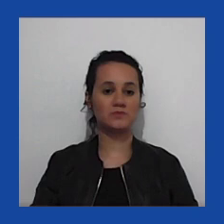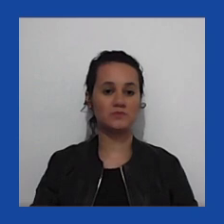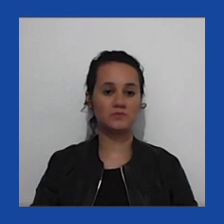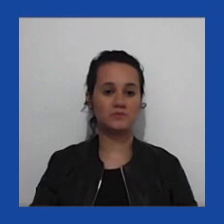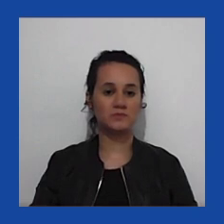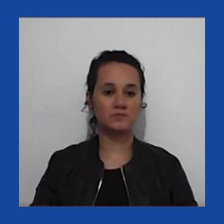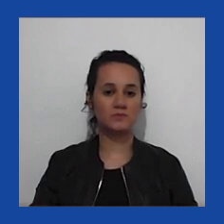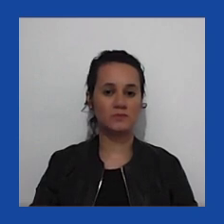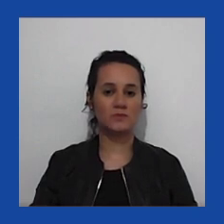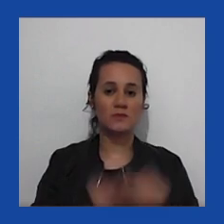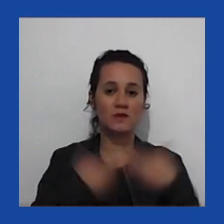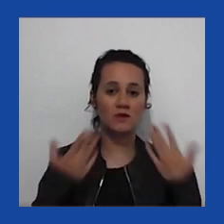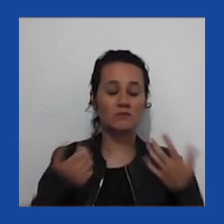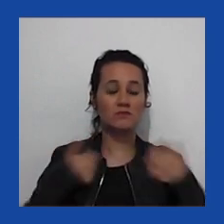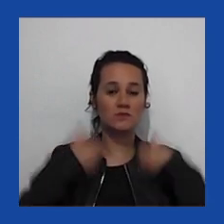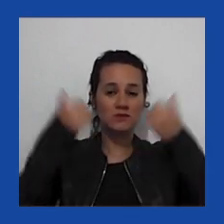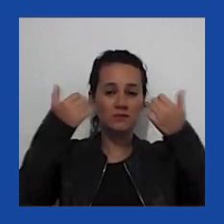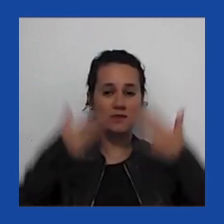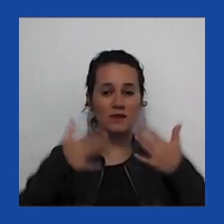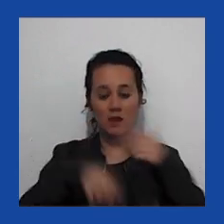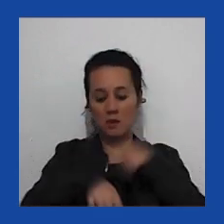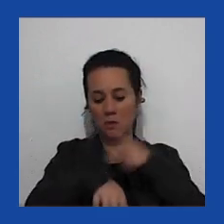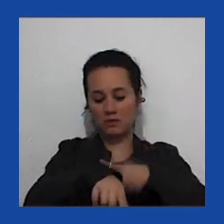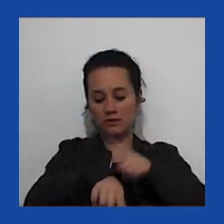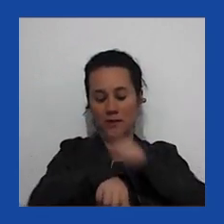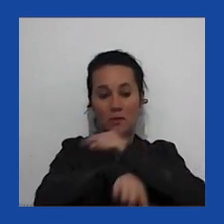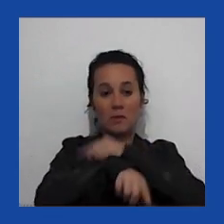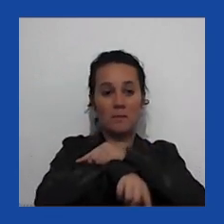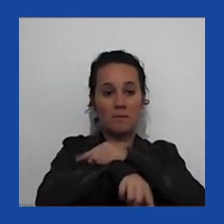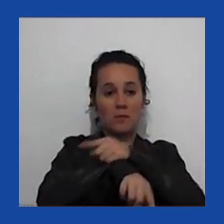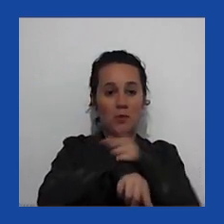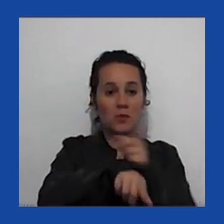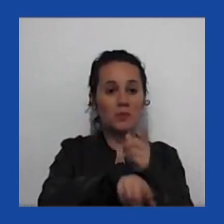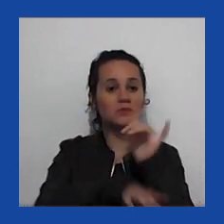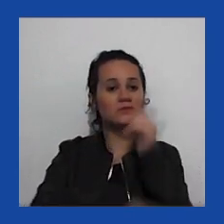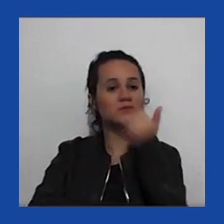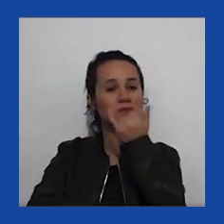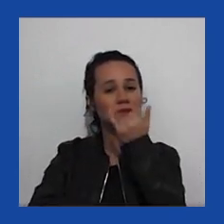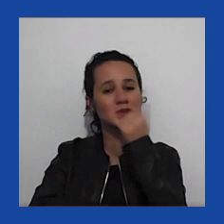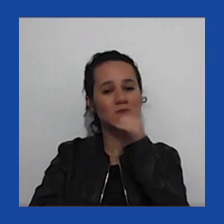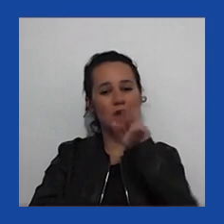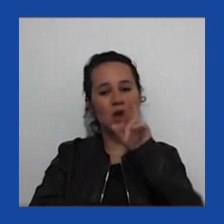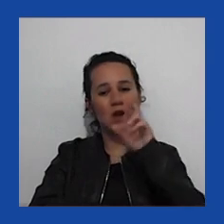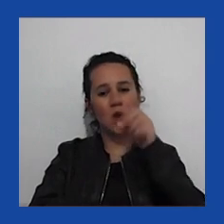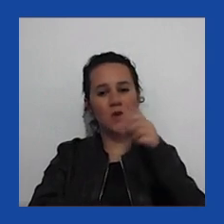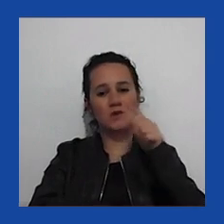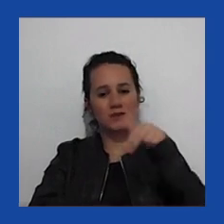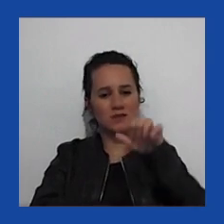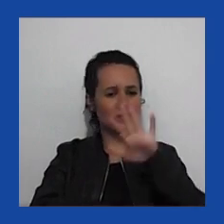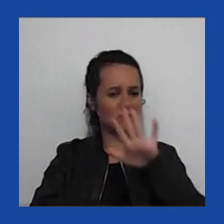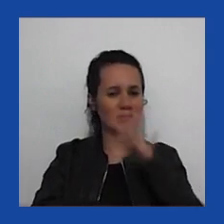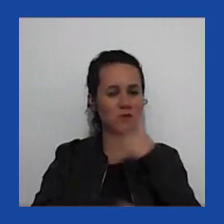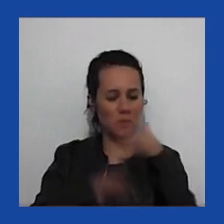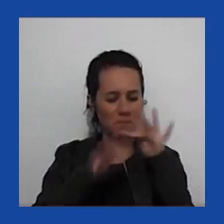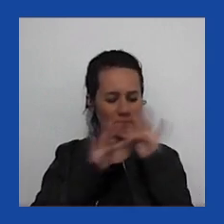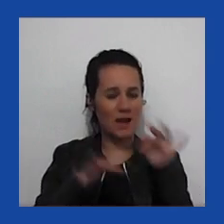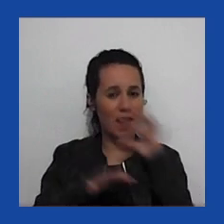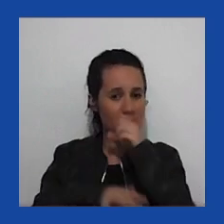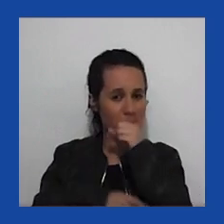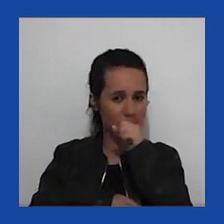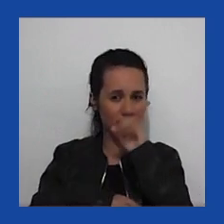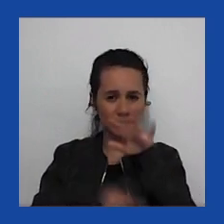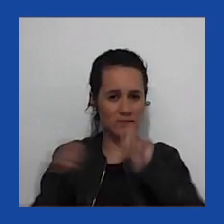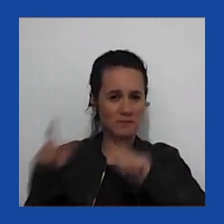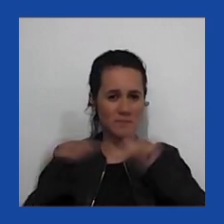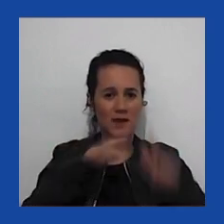e eu estou passando meu tempo, então, peço desculpas, Roxane, eu vou ser muito breve aqui, se podemos passar